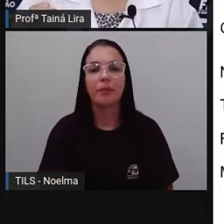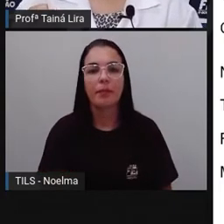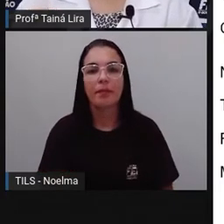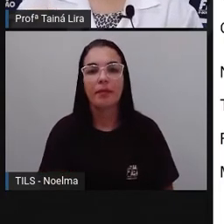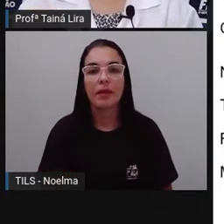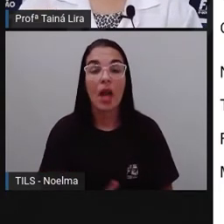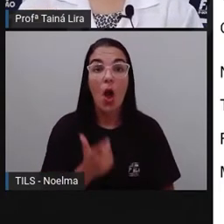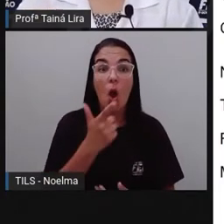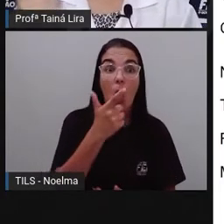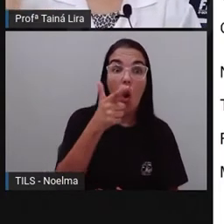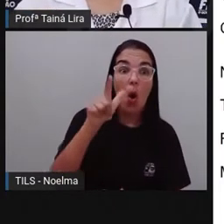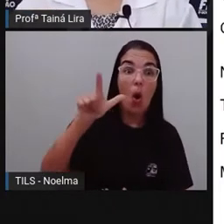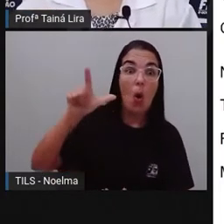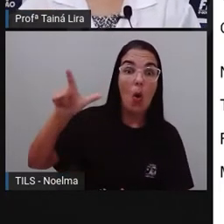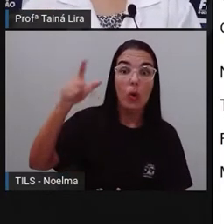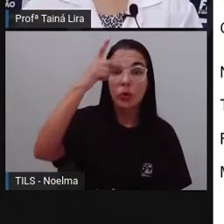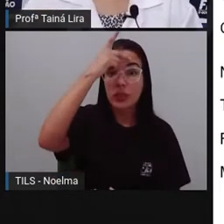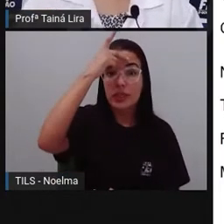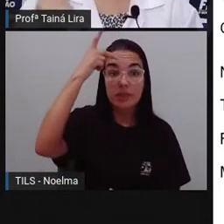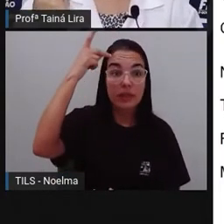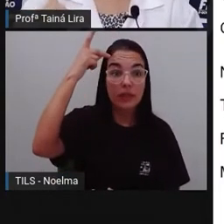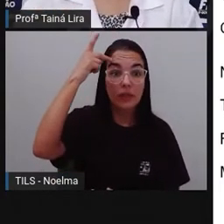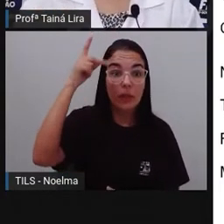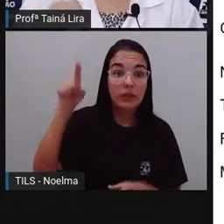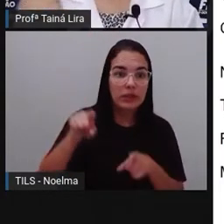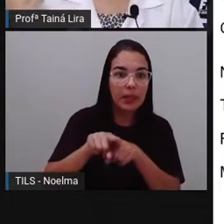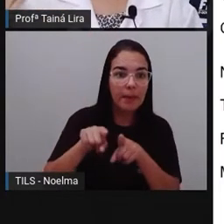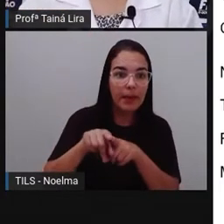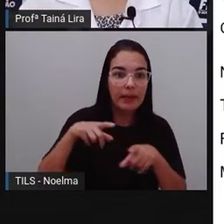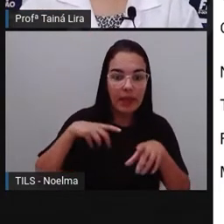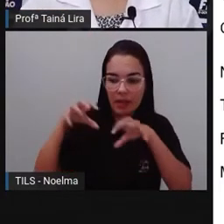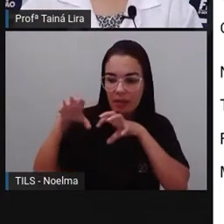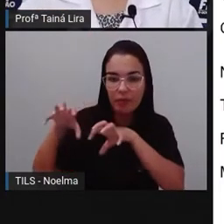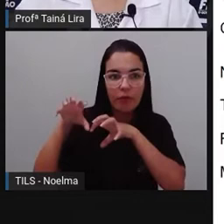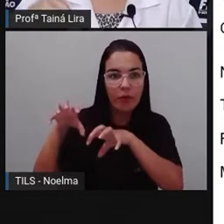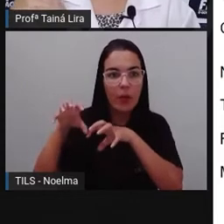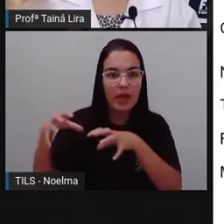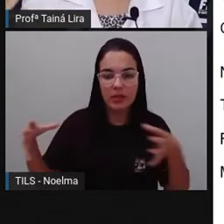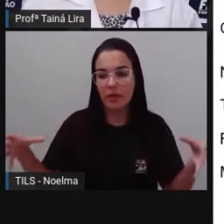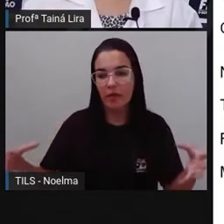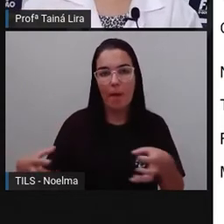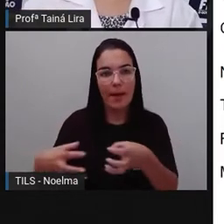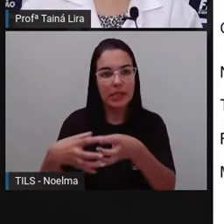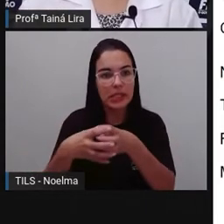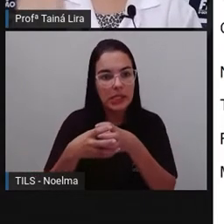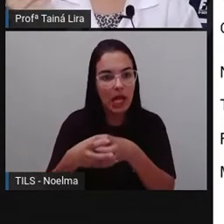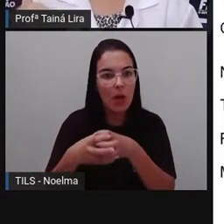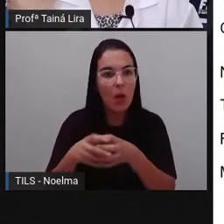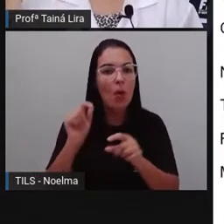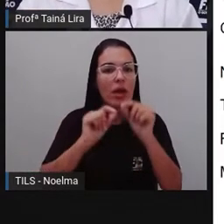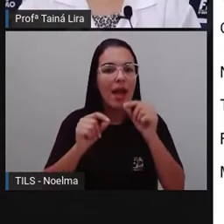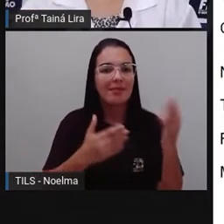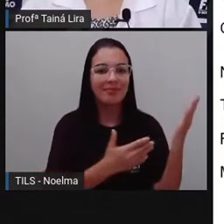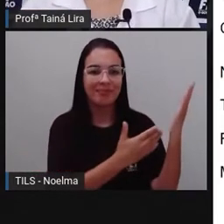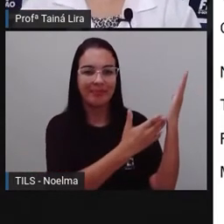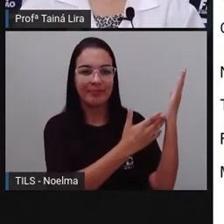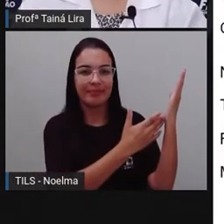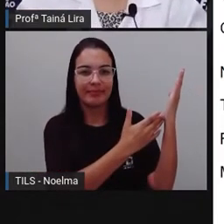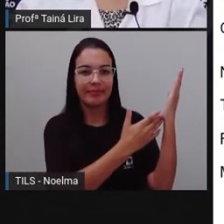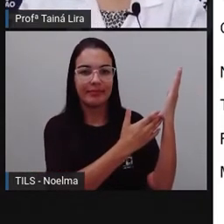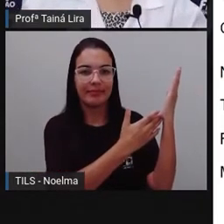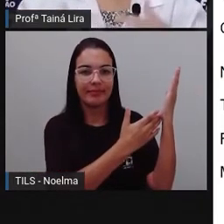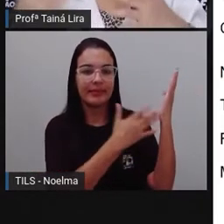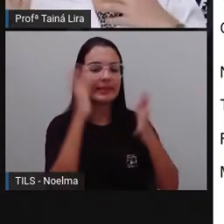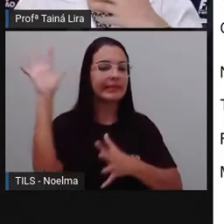que é super importante, tá? Na nossa formação, e que nós vemos muito, são os ciganos, tá?